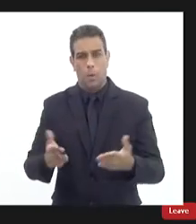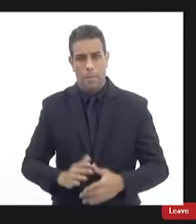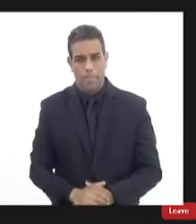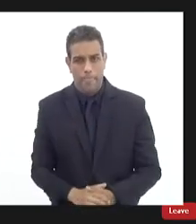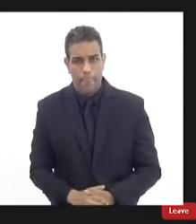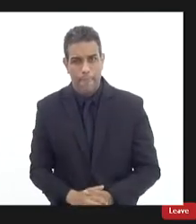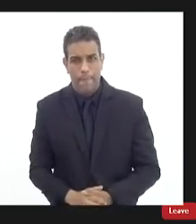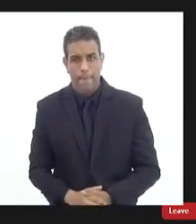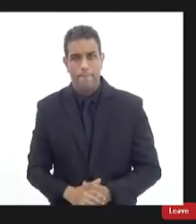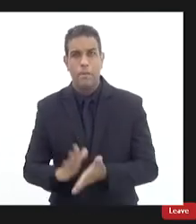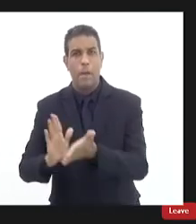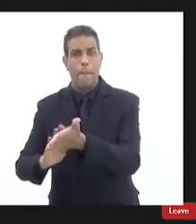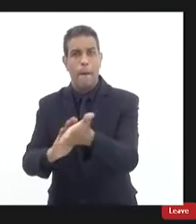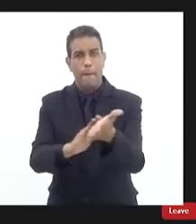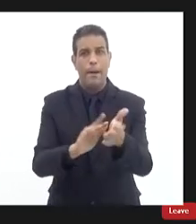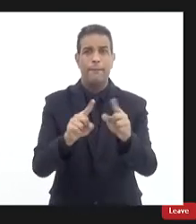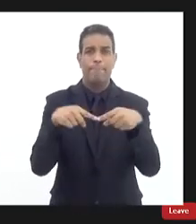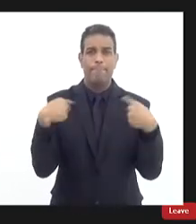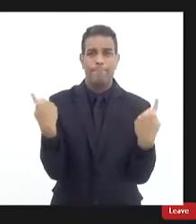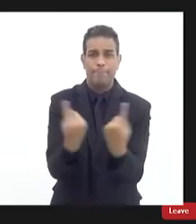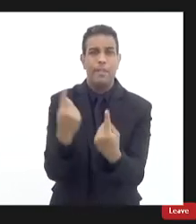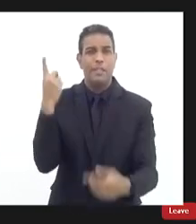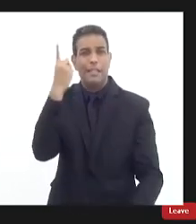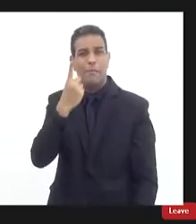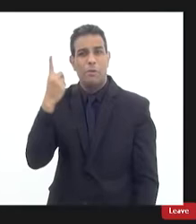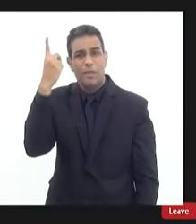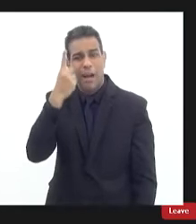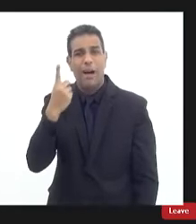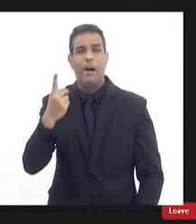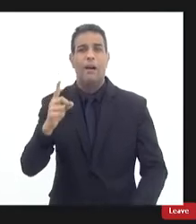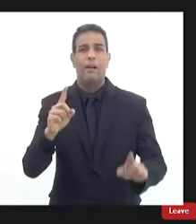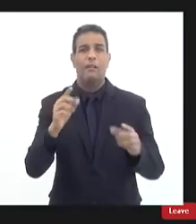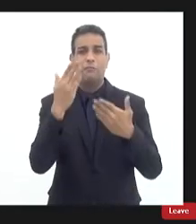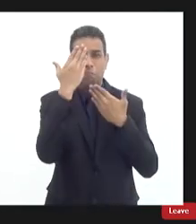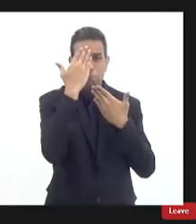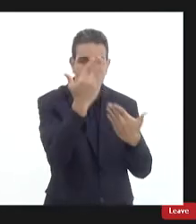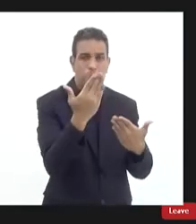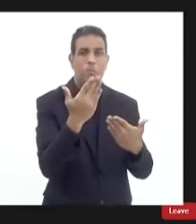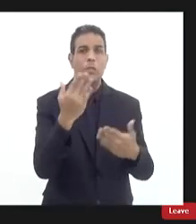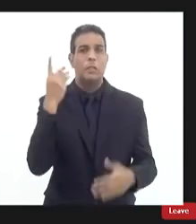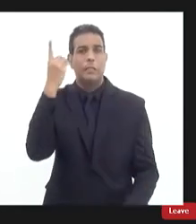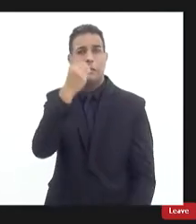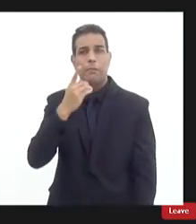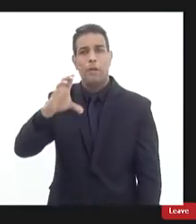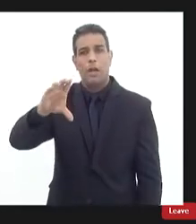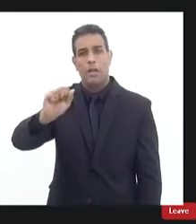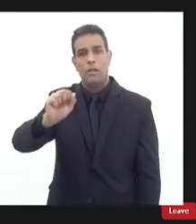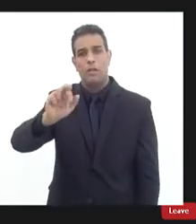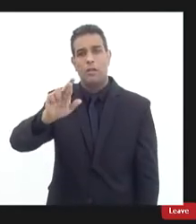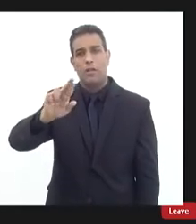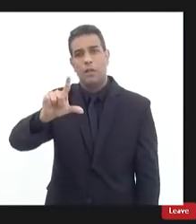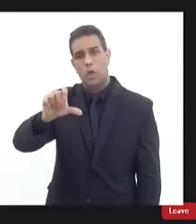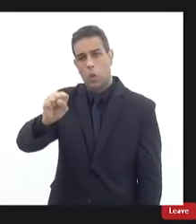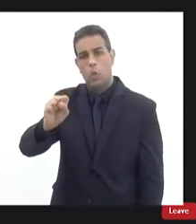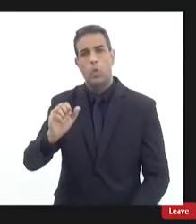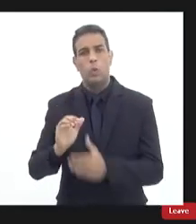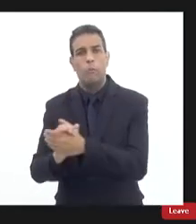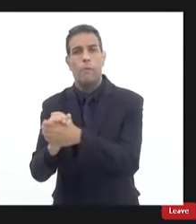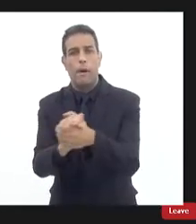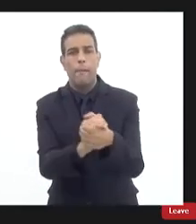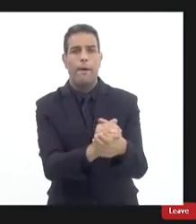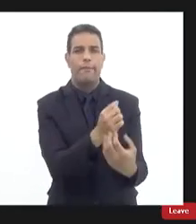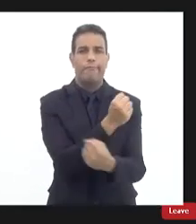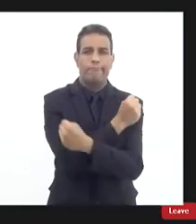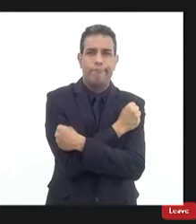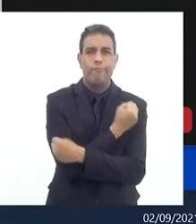então parabéns mais uma vez Dani e Carlos Augusto pela seleção dos nossos convidados um abraço grande a todos